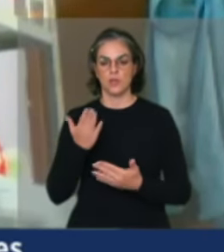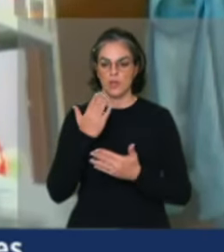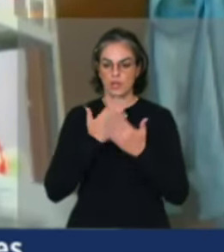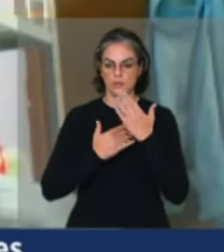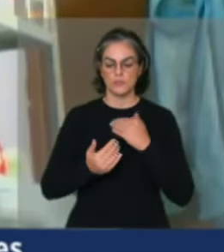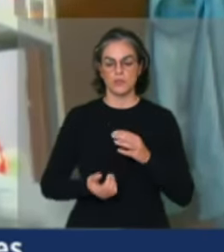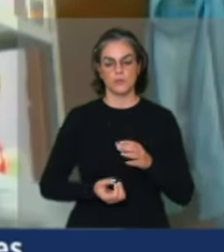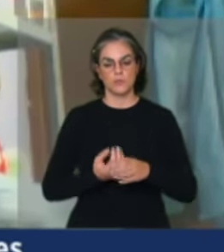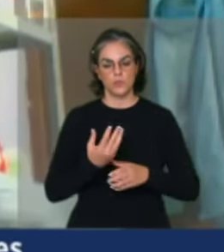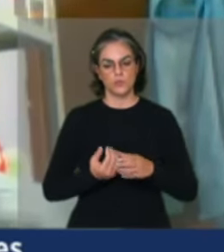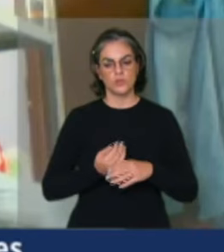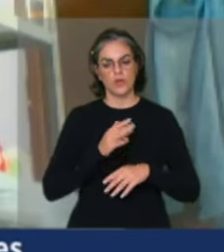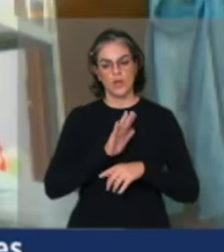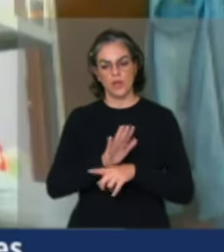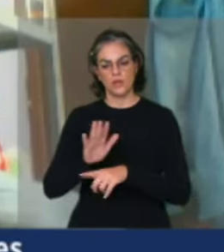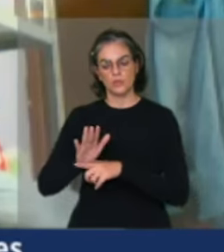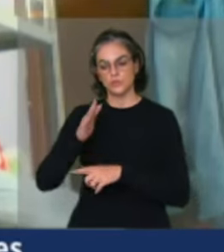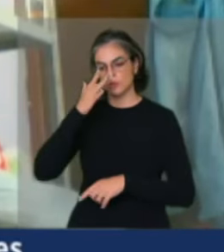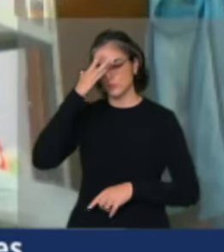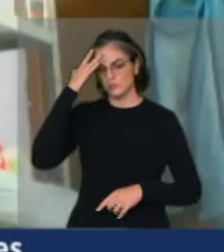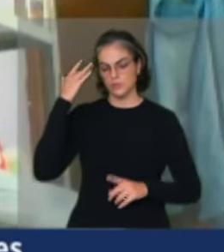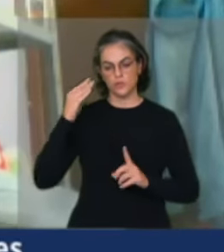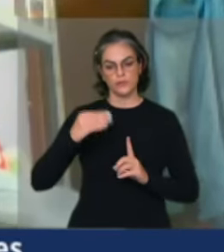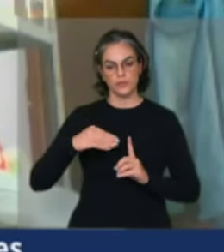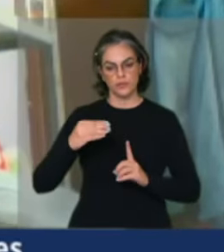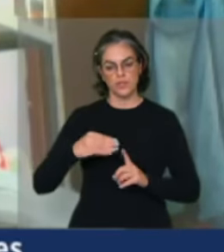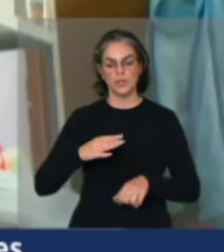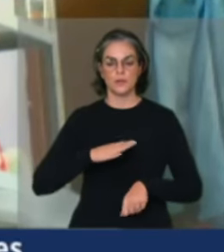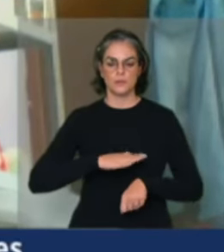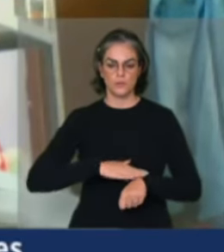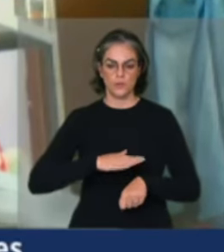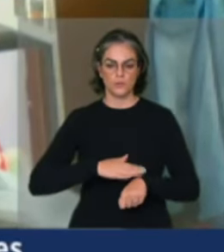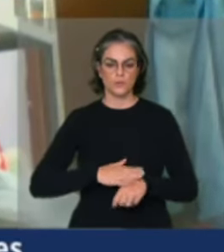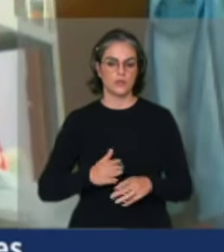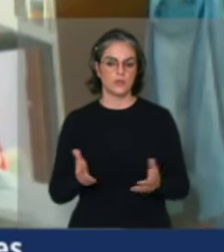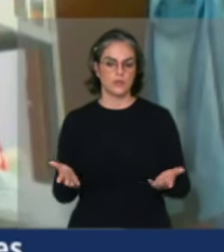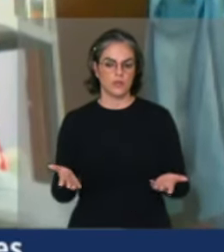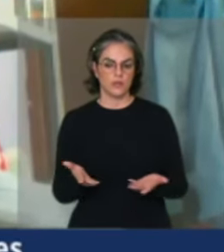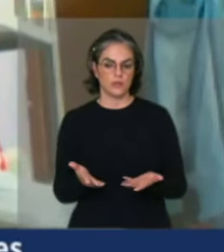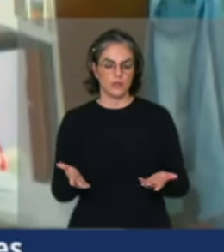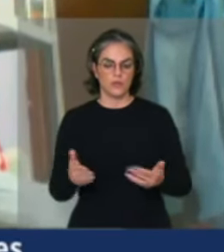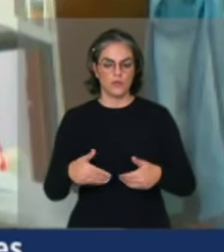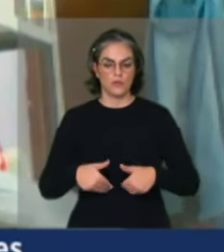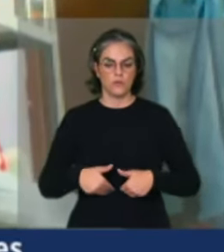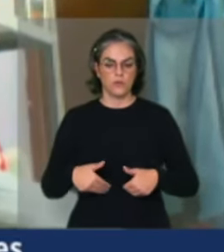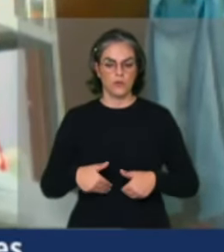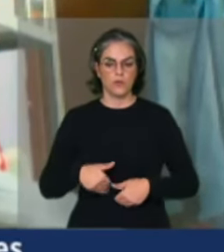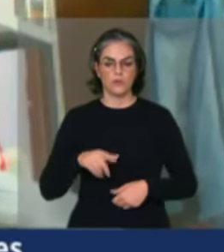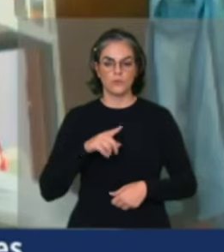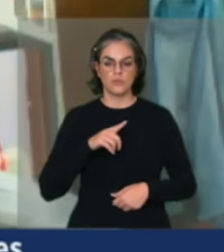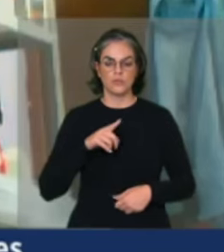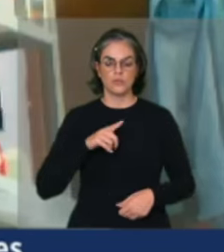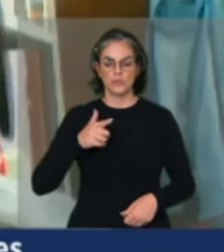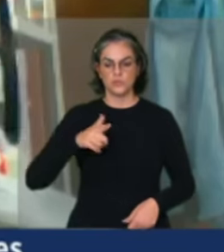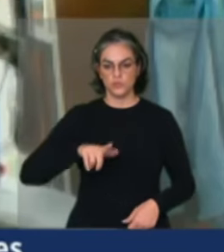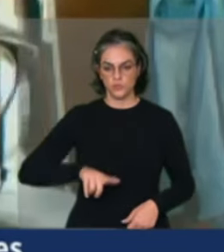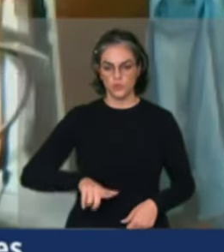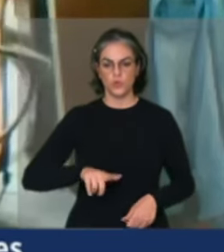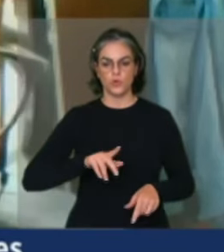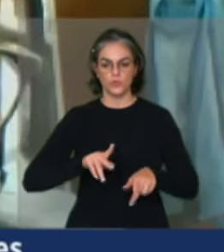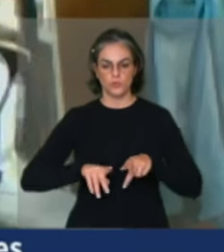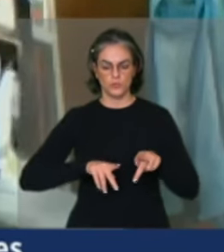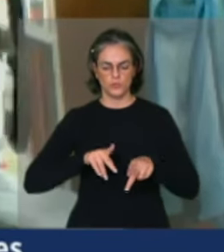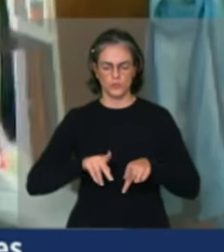as pessoas em situação de vulnerabilidade, um momento como esse que a fome volta a crescer, volta a assolar o povo